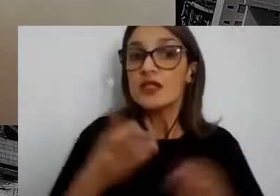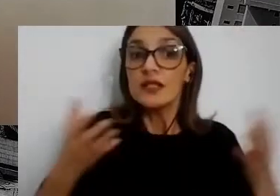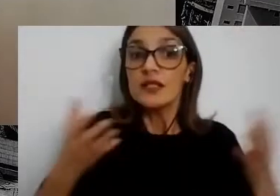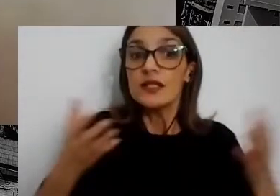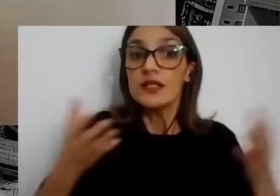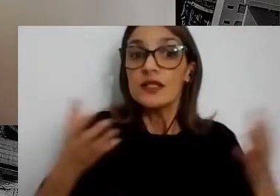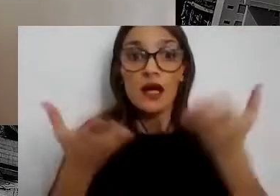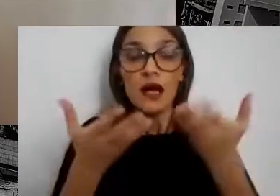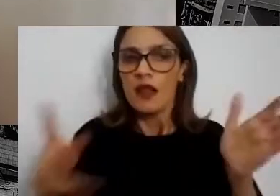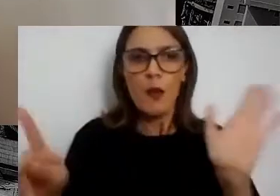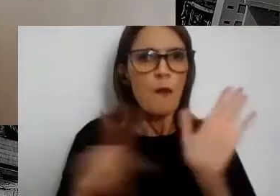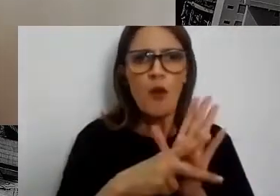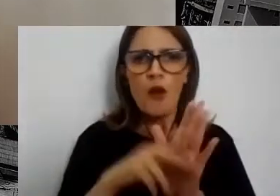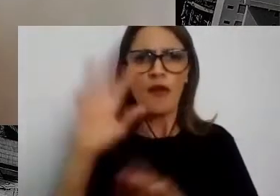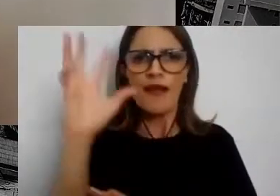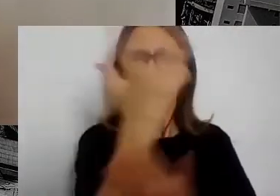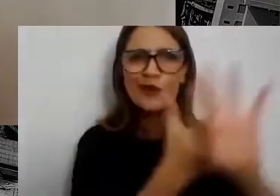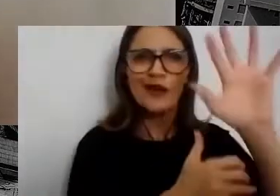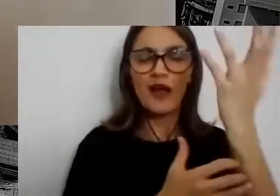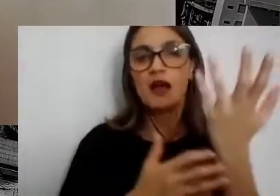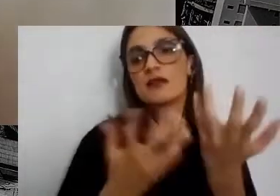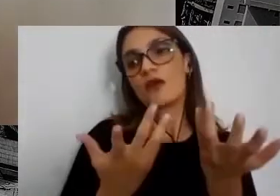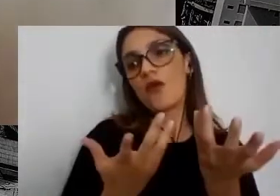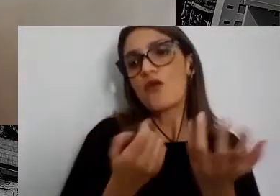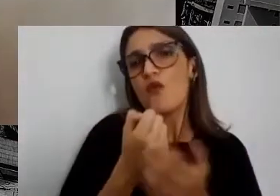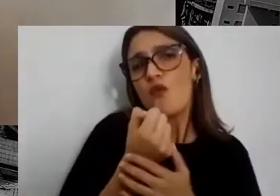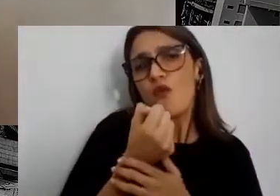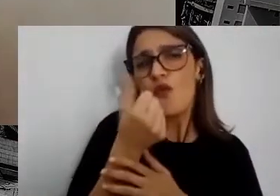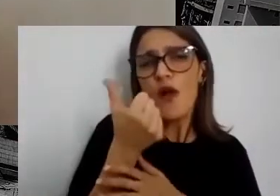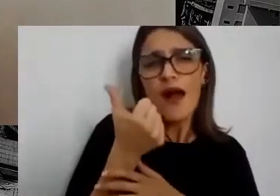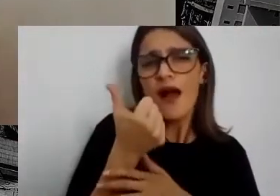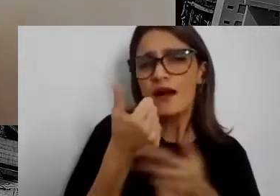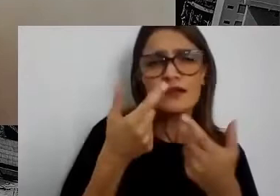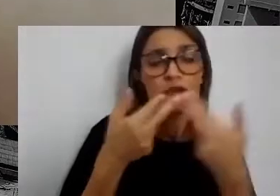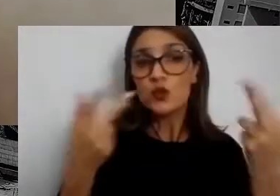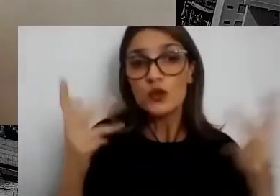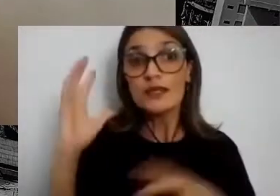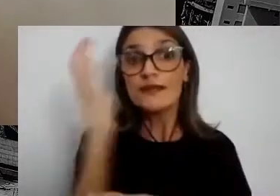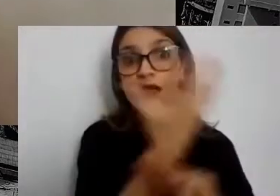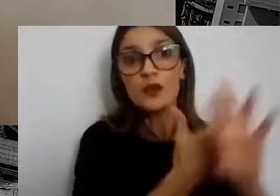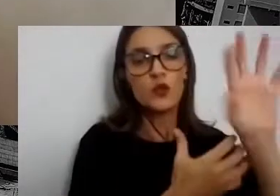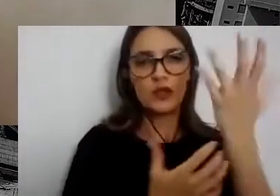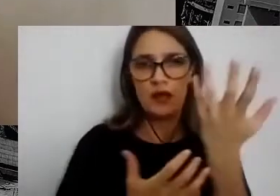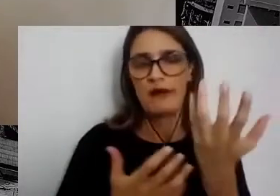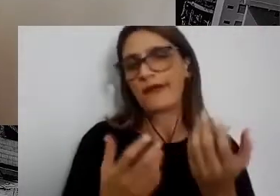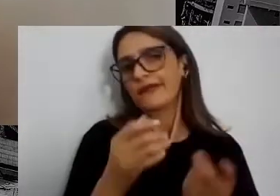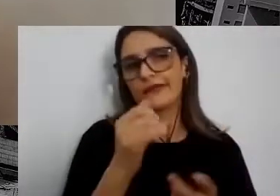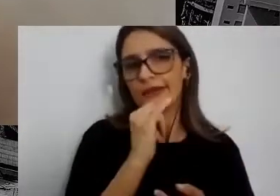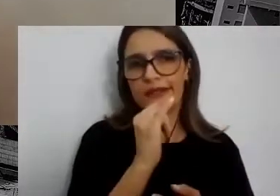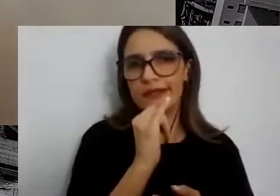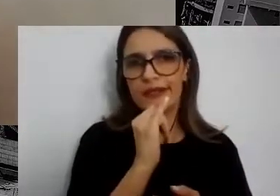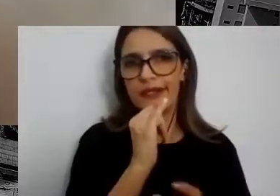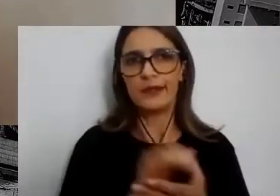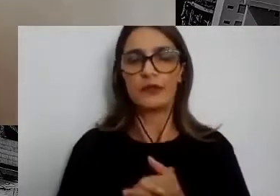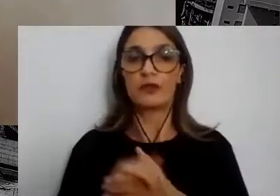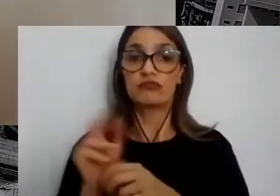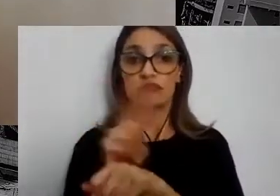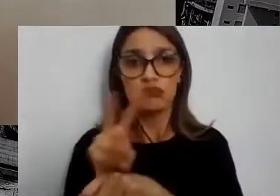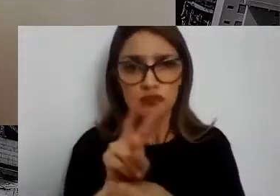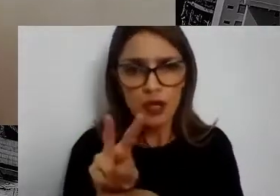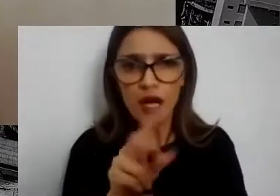natureza ou que imitam processos naturais para contribuir para uma melhor gestão da água. Um ótimo exemplo são ações de proteção,